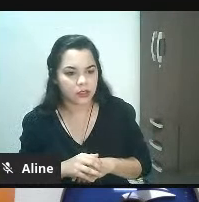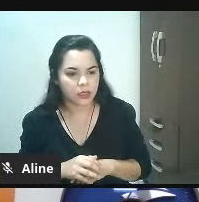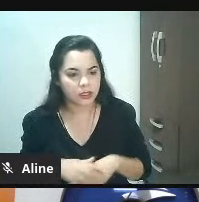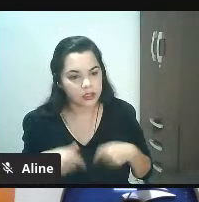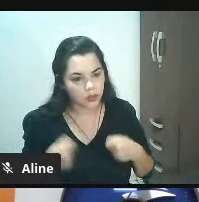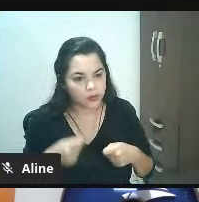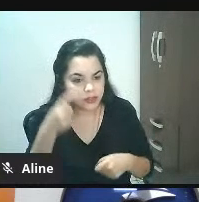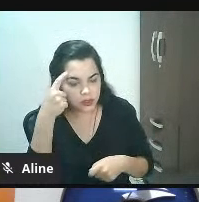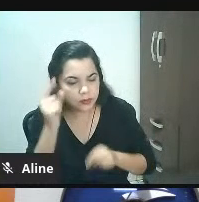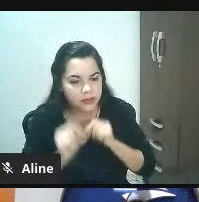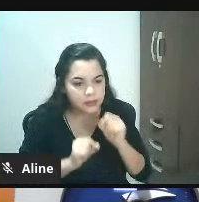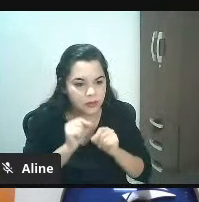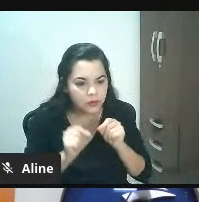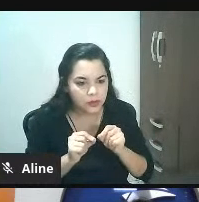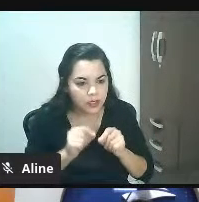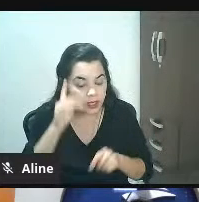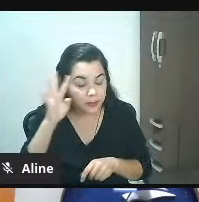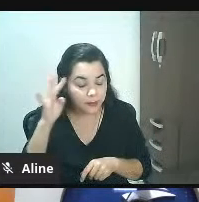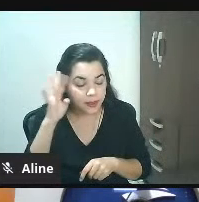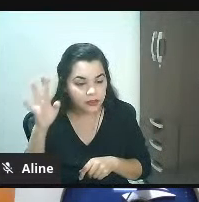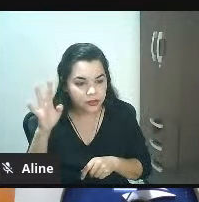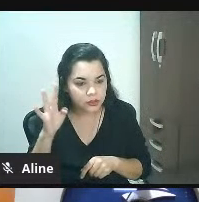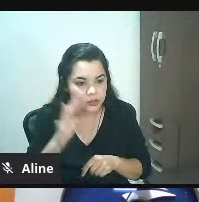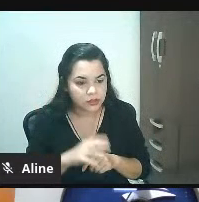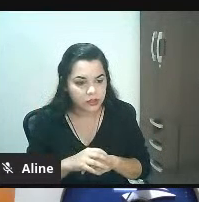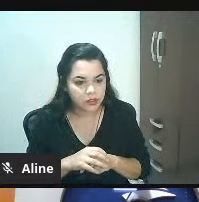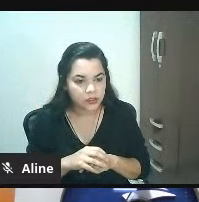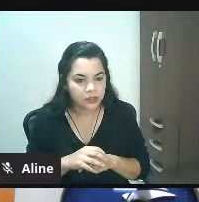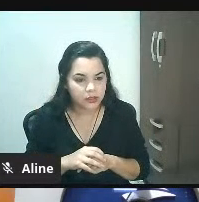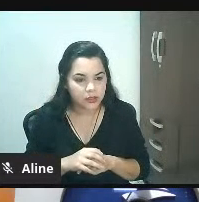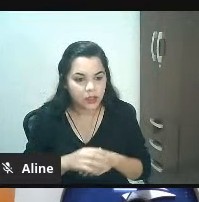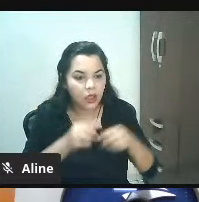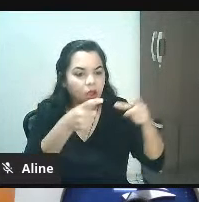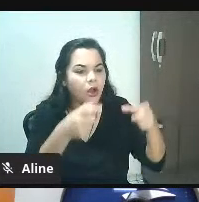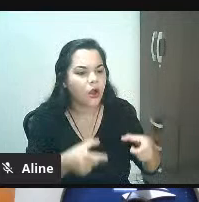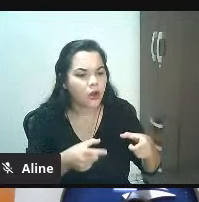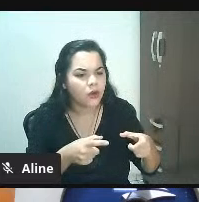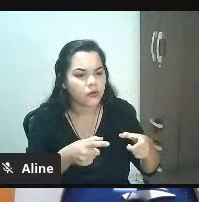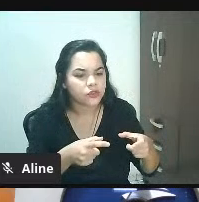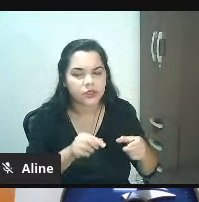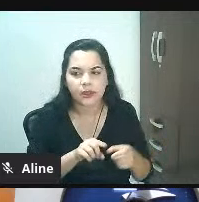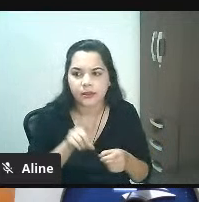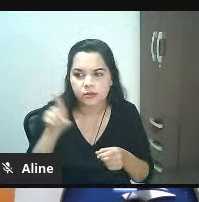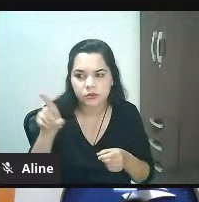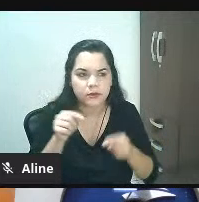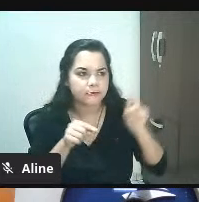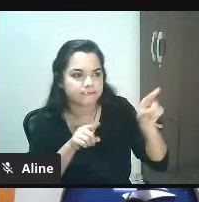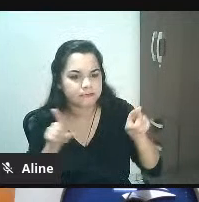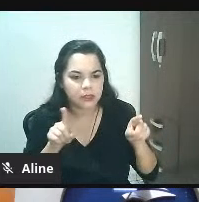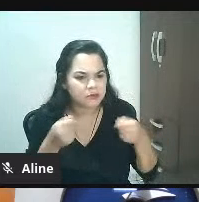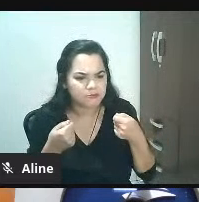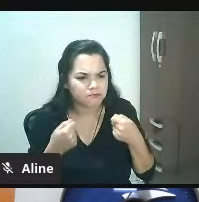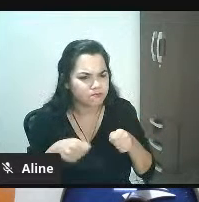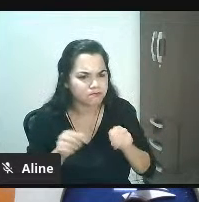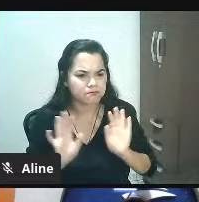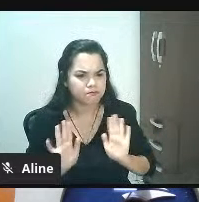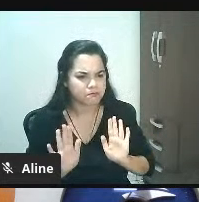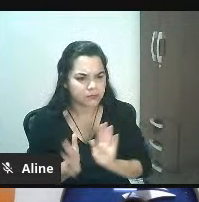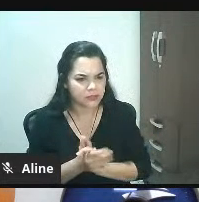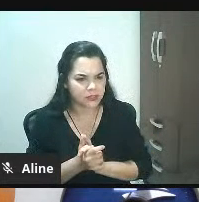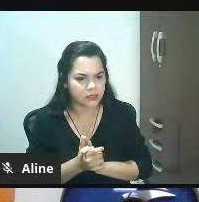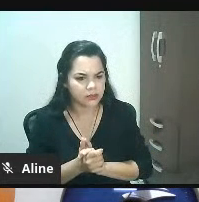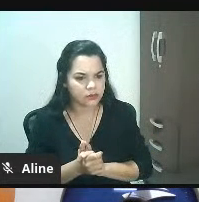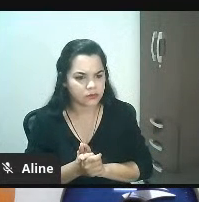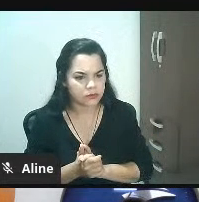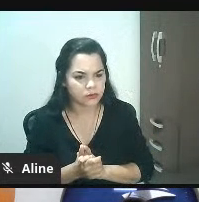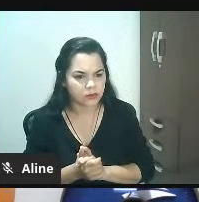Olha só a cena. Imagina alguém que você fala assim, onde é que está não sei o quê? Está ali. E isso assim, está lá. Eu não sinto essa pessoa. Eu